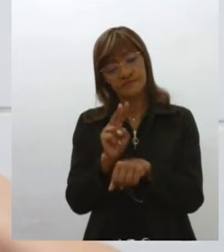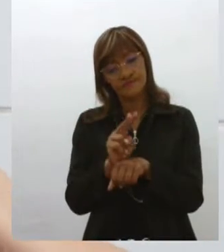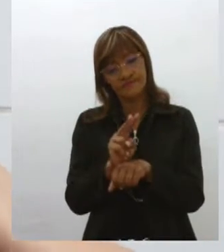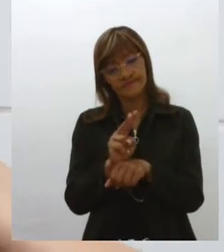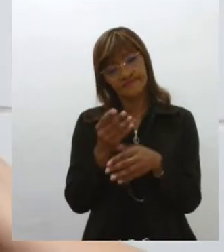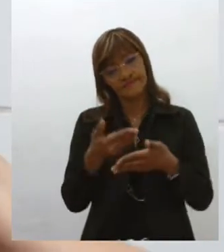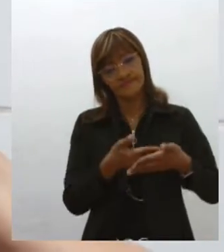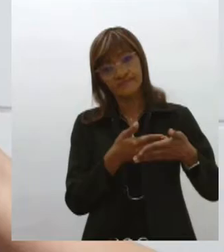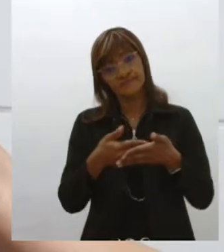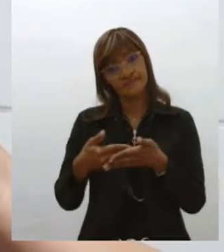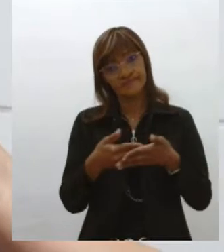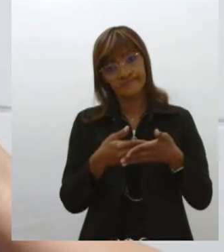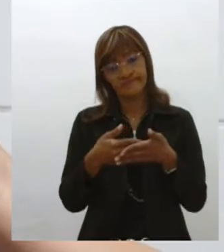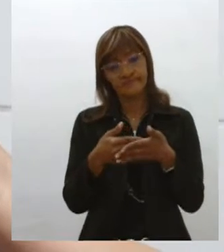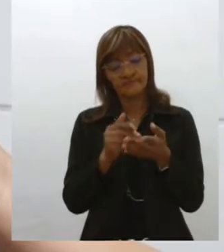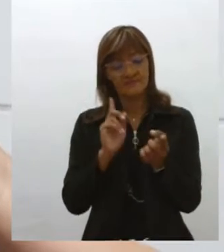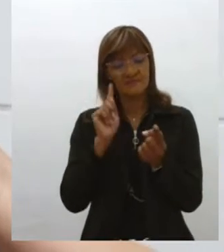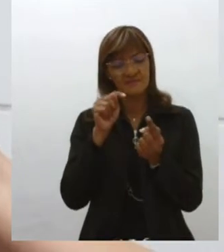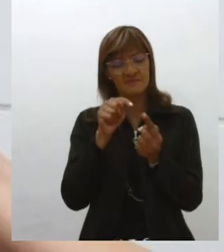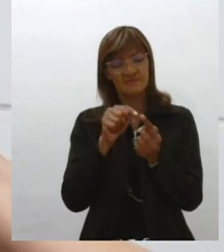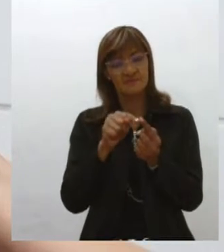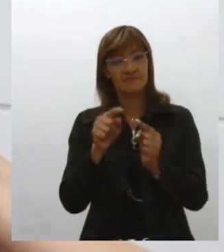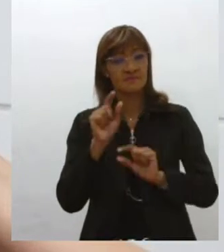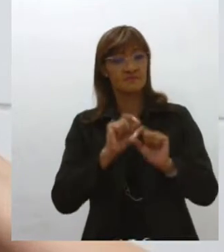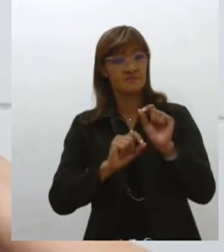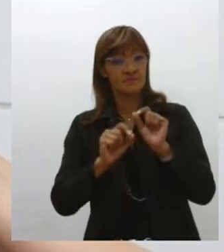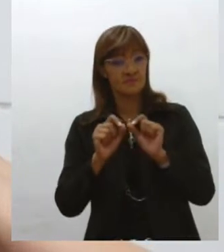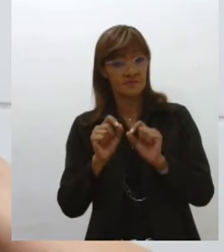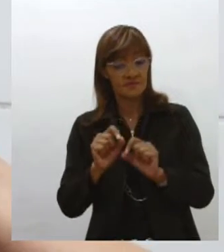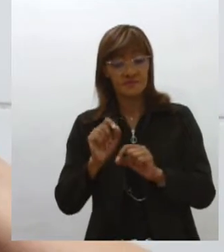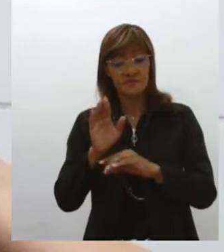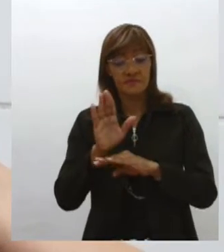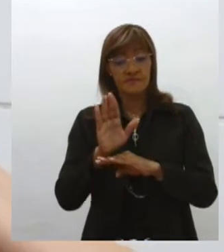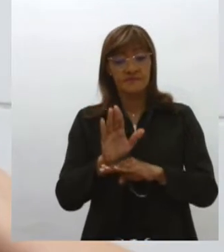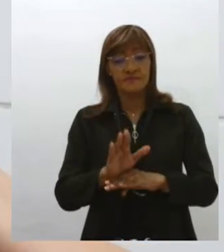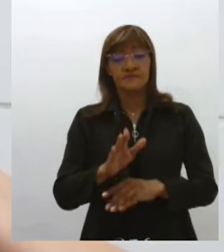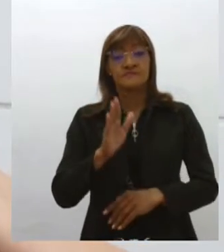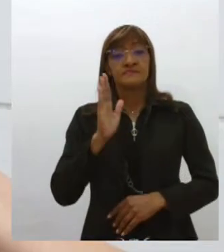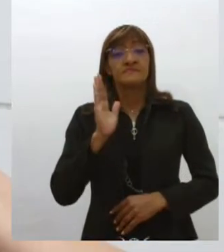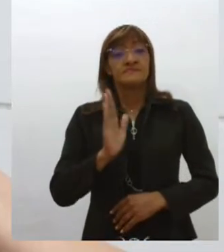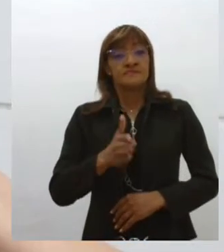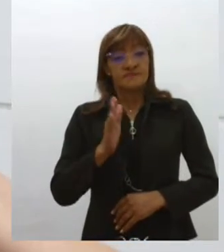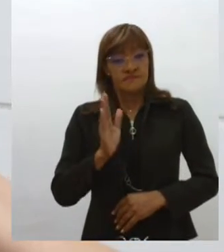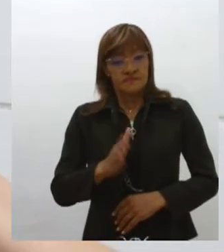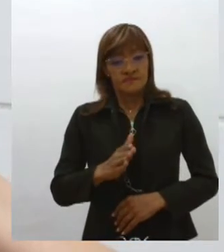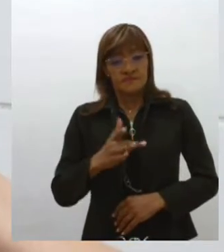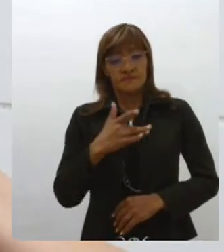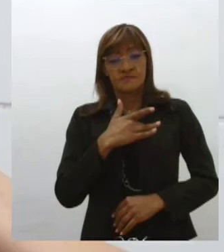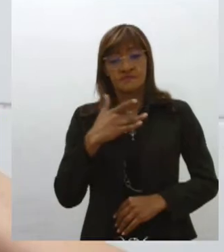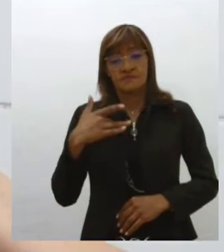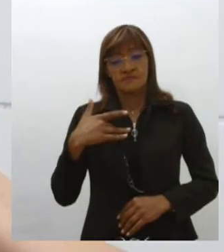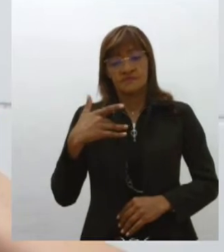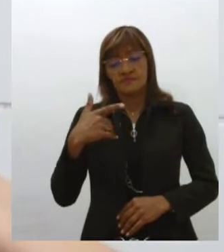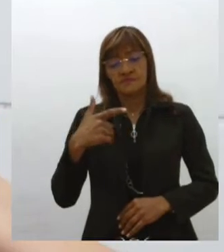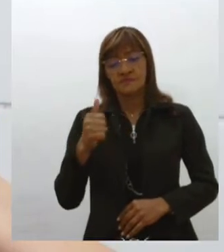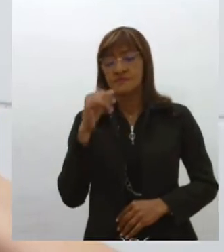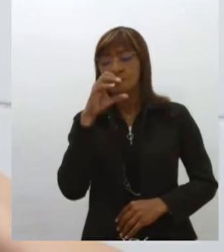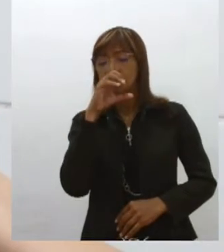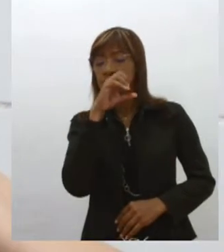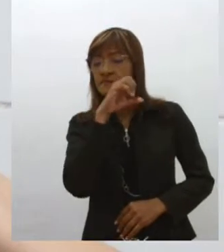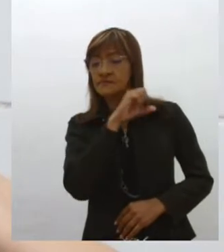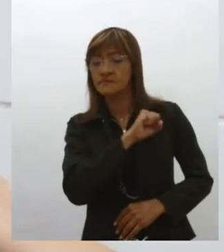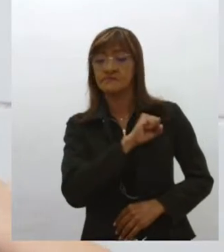Então, o objetivo dos bancos de leite é ajudar com que o bebê prematuro se recupere o mais rápido possível e saia o mais rápido